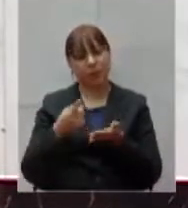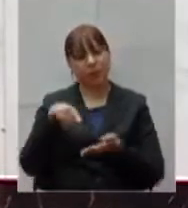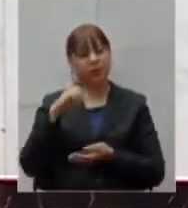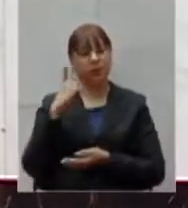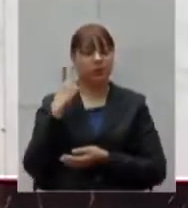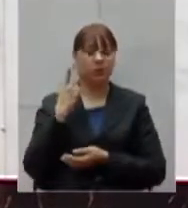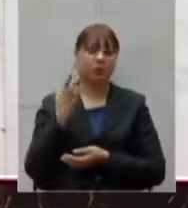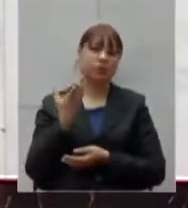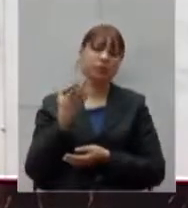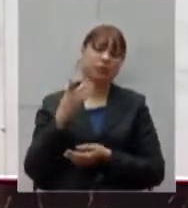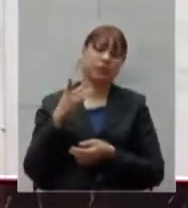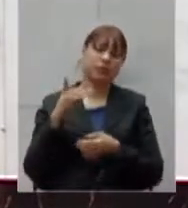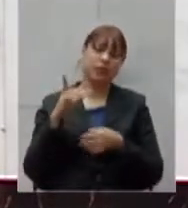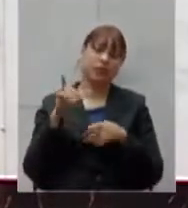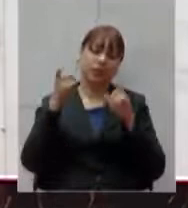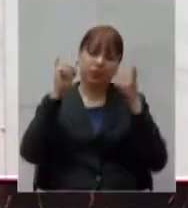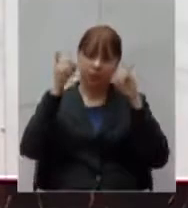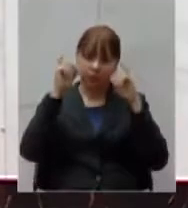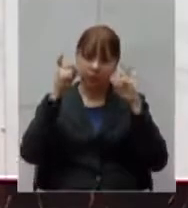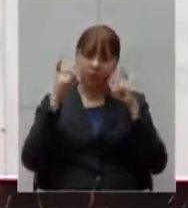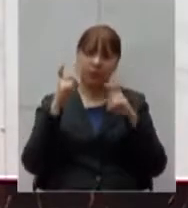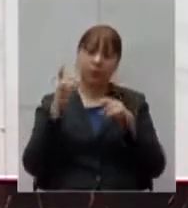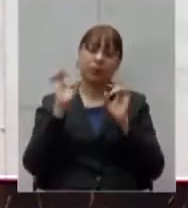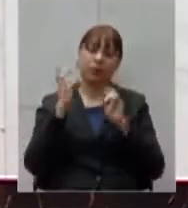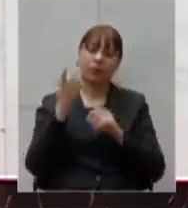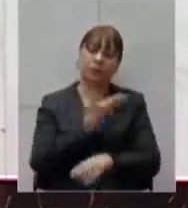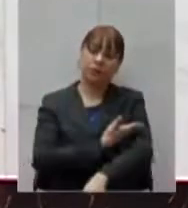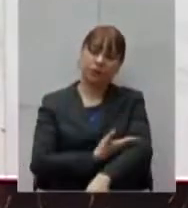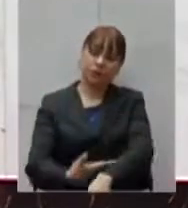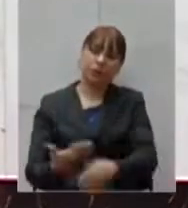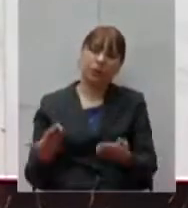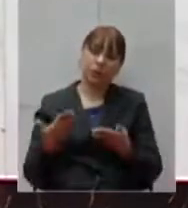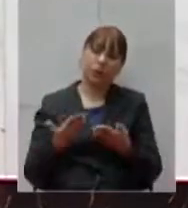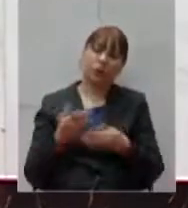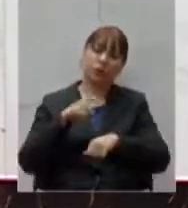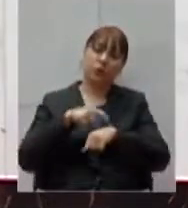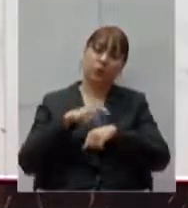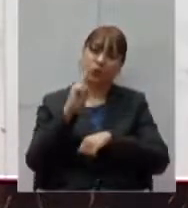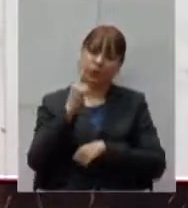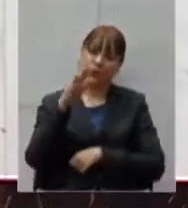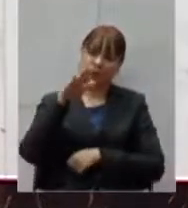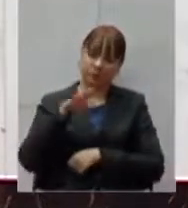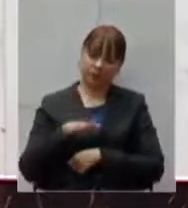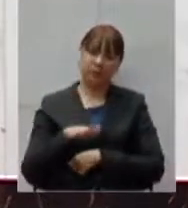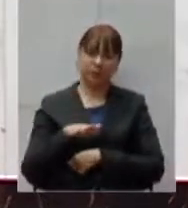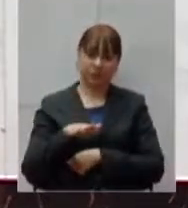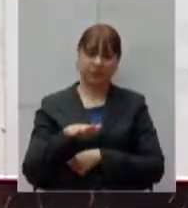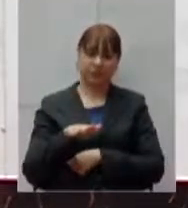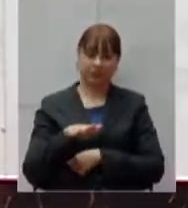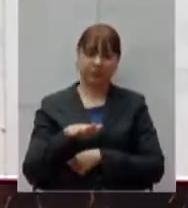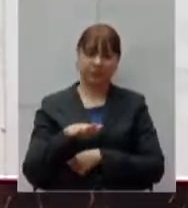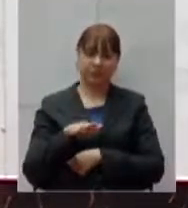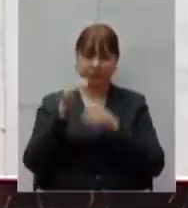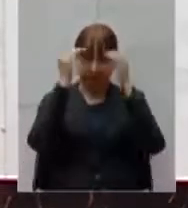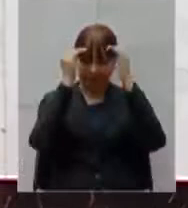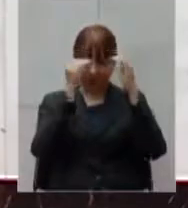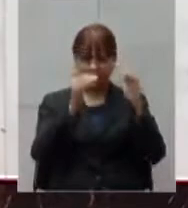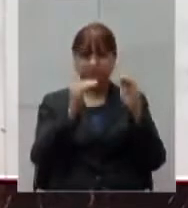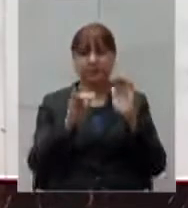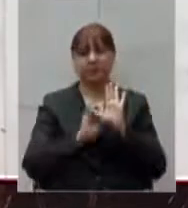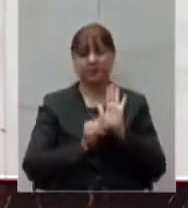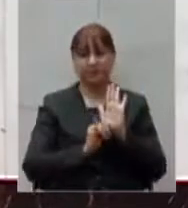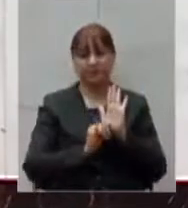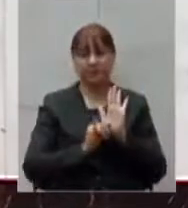para a reunião ordinária de plenário de a ser realizada hoje às 14 horas nos termos do edital de